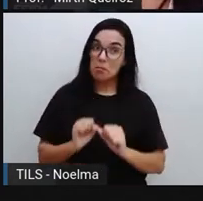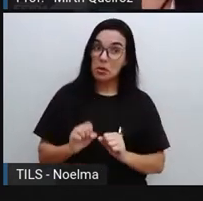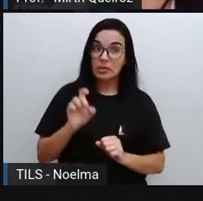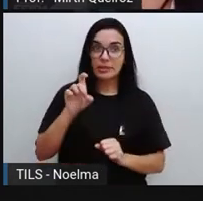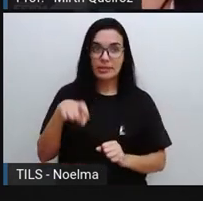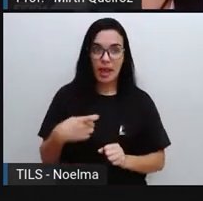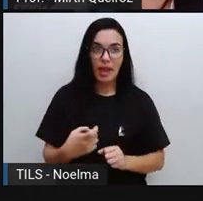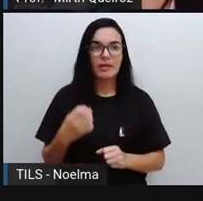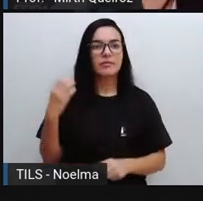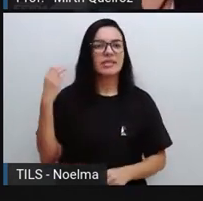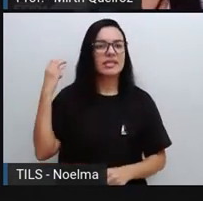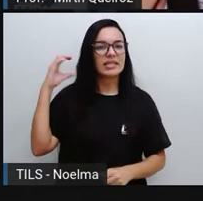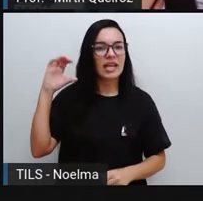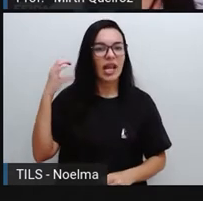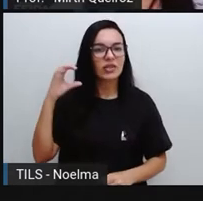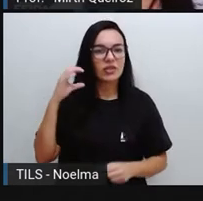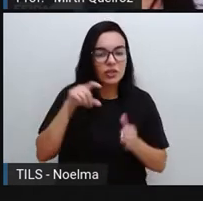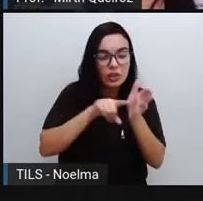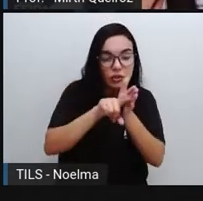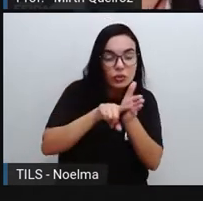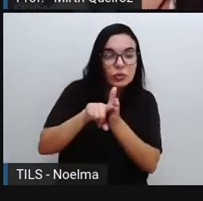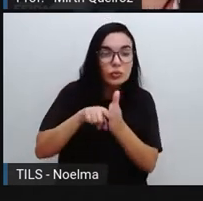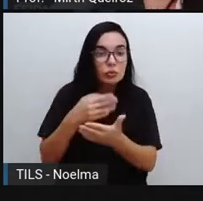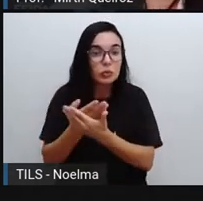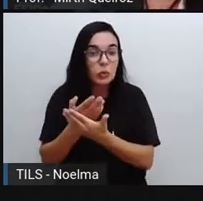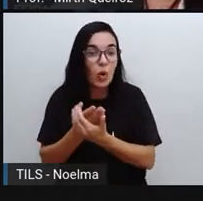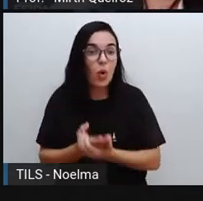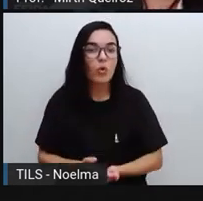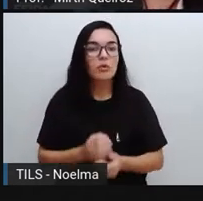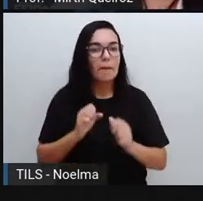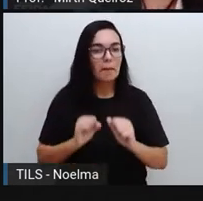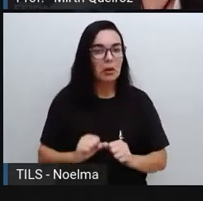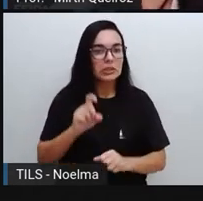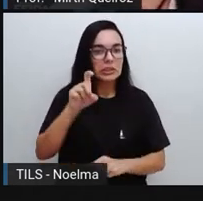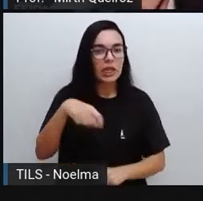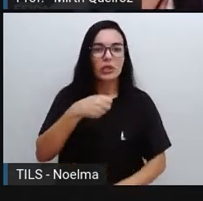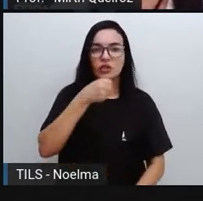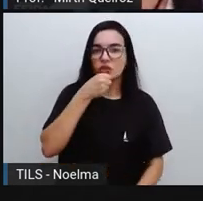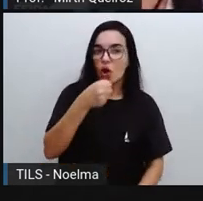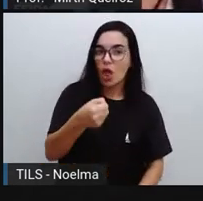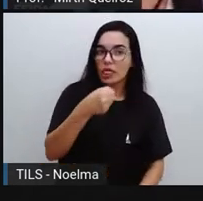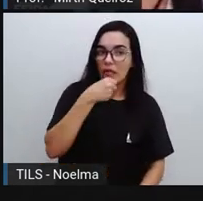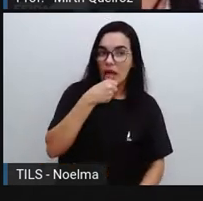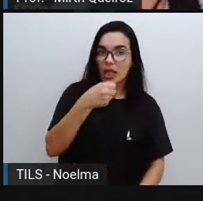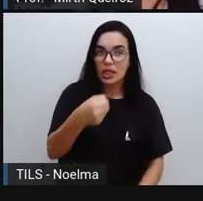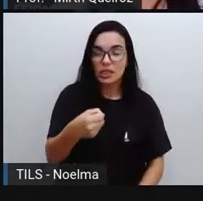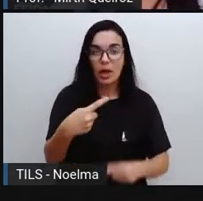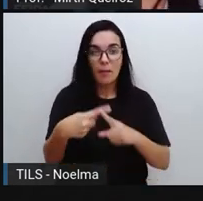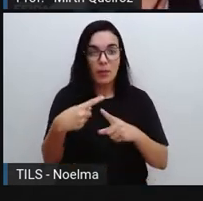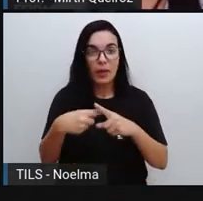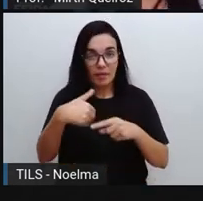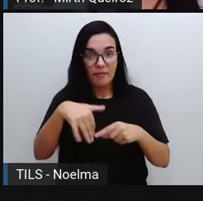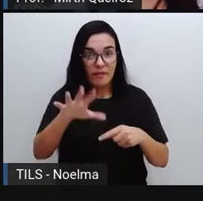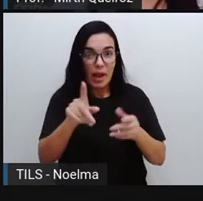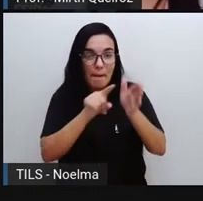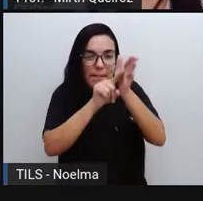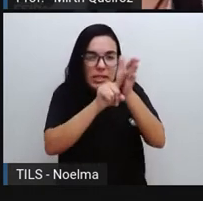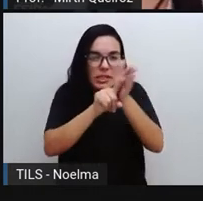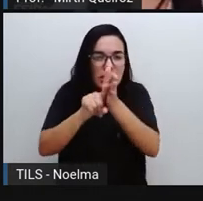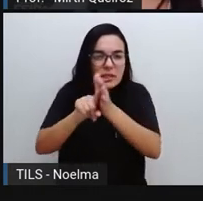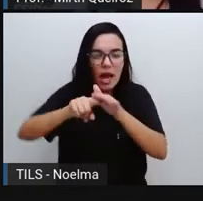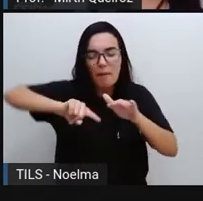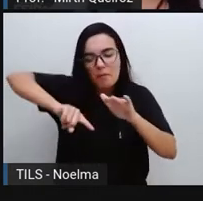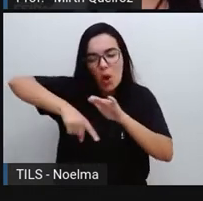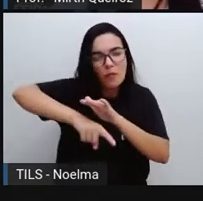um cientista, um estudioso, pode ser um jornalista, onde esse jornalista vai pesquisar, vai aprofundar,